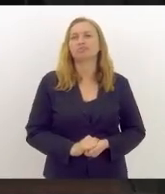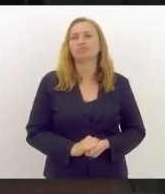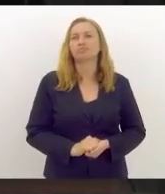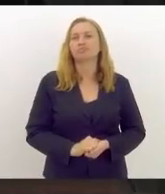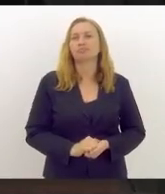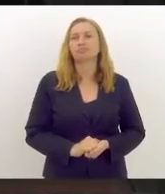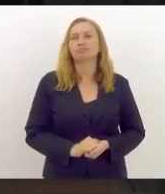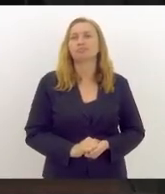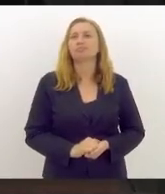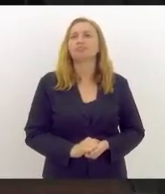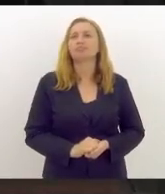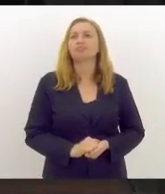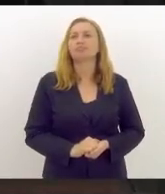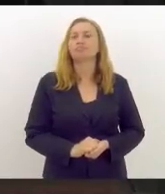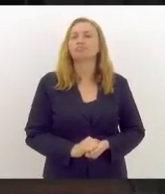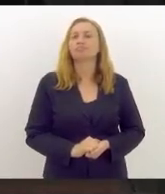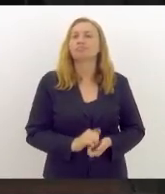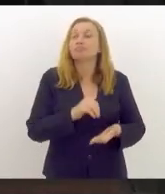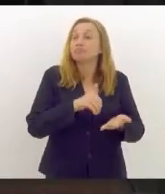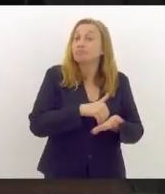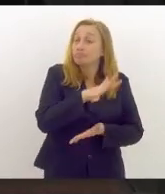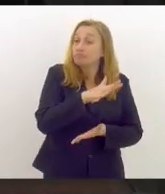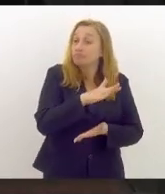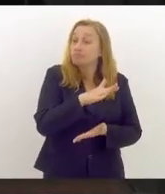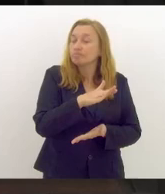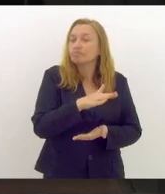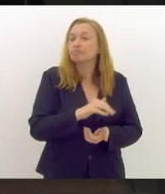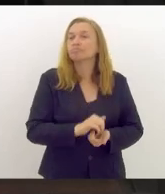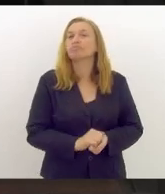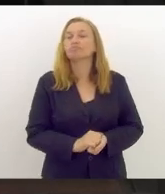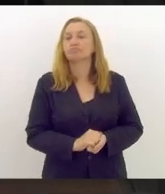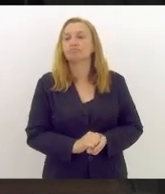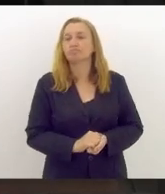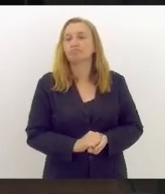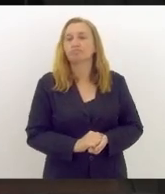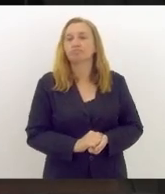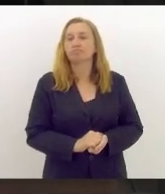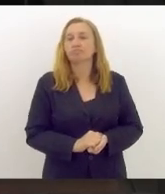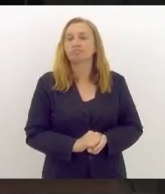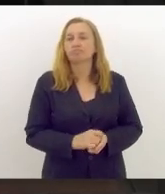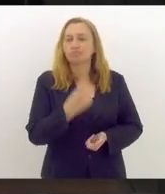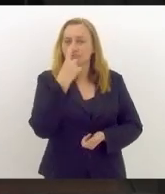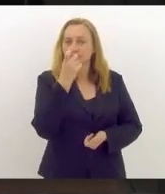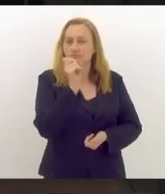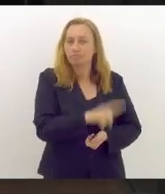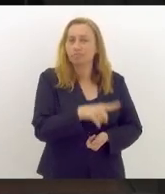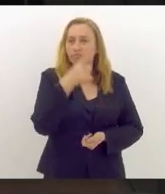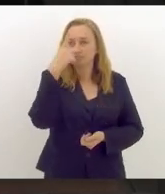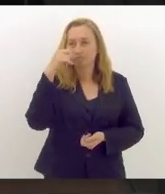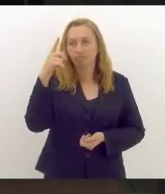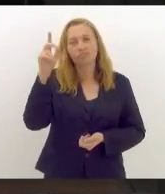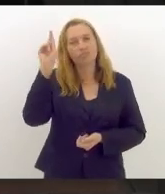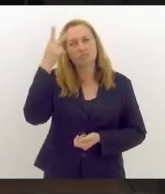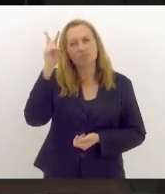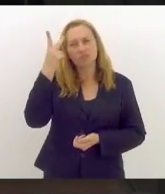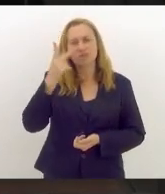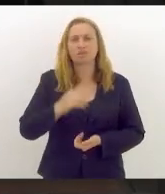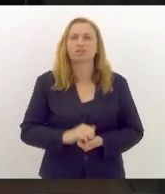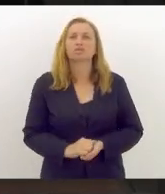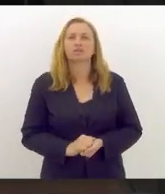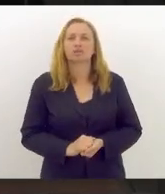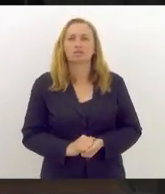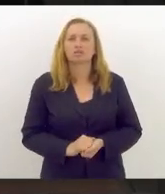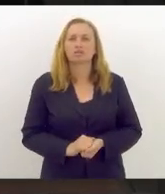serão progressivamente colocados no seu devido lugar, que é o lixo da história, que é o esgoto da história,